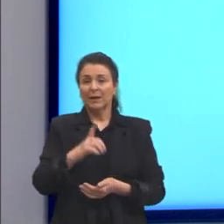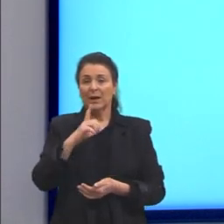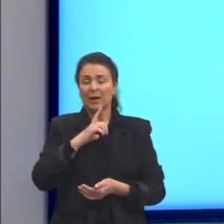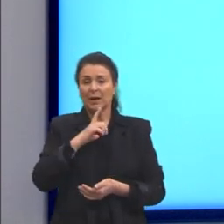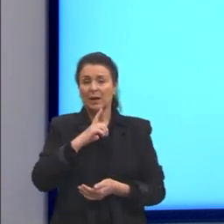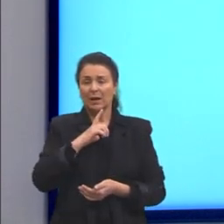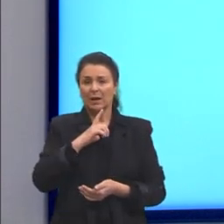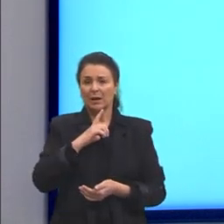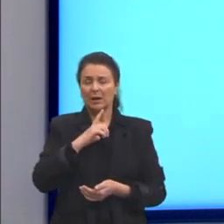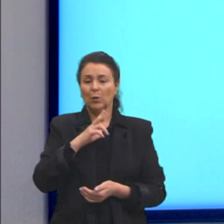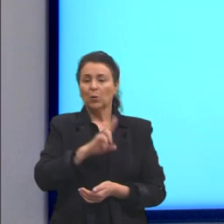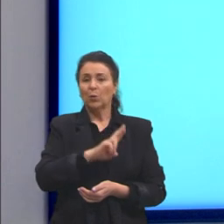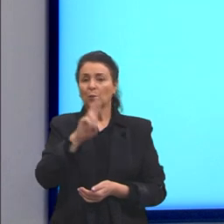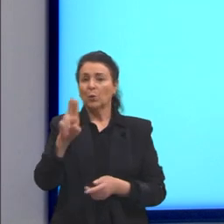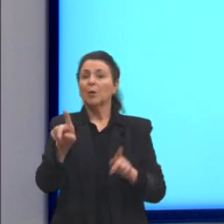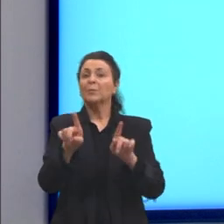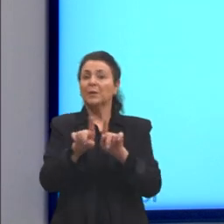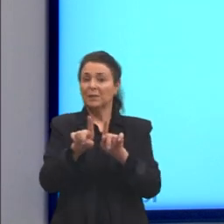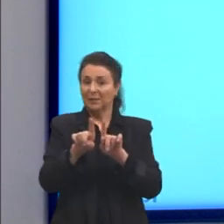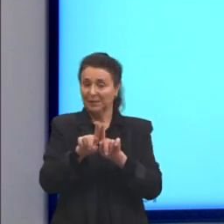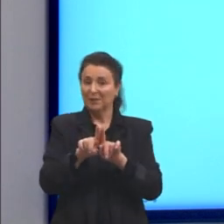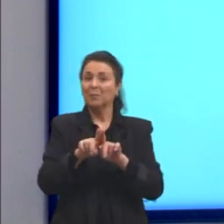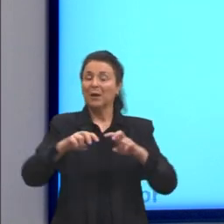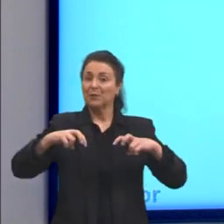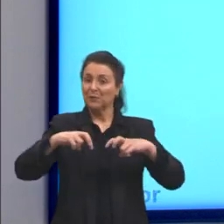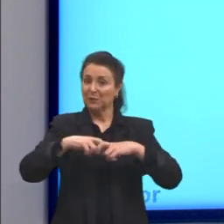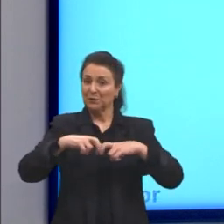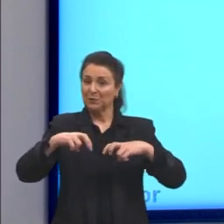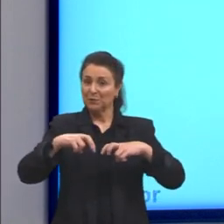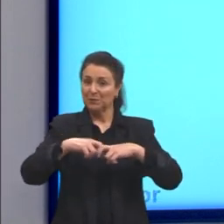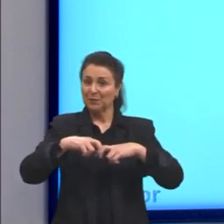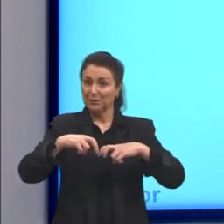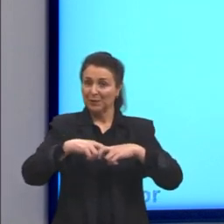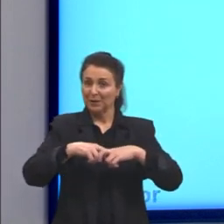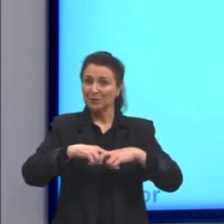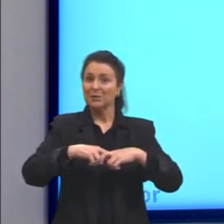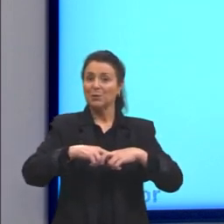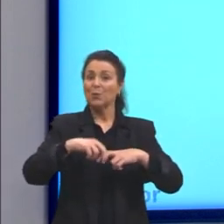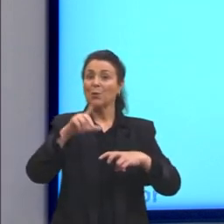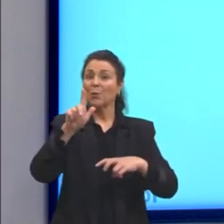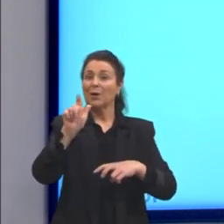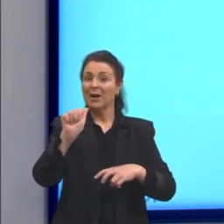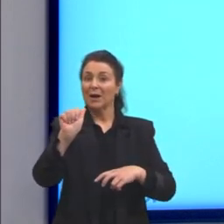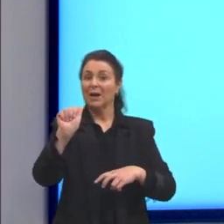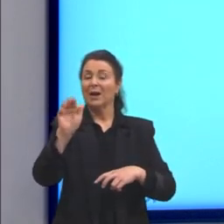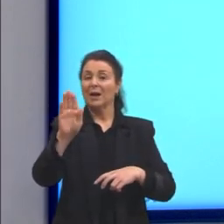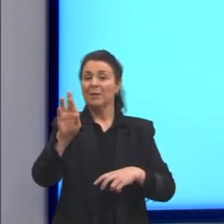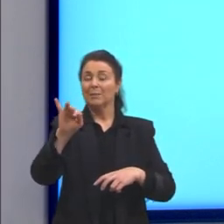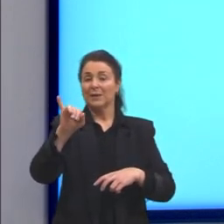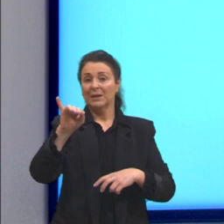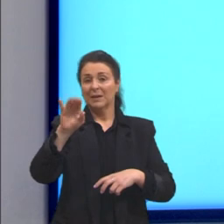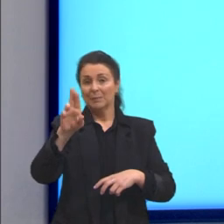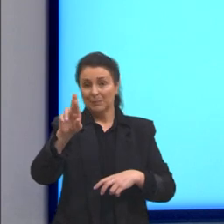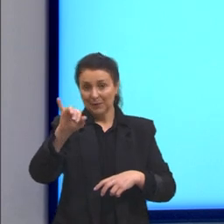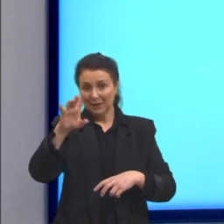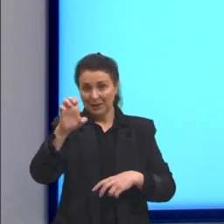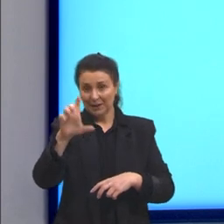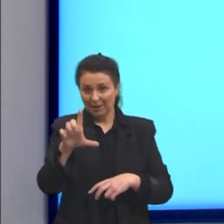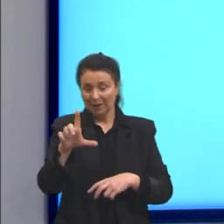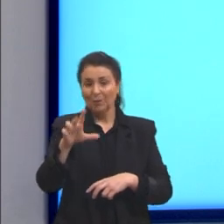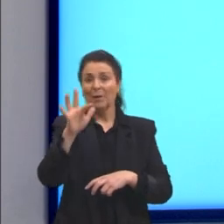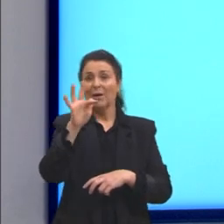Esse nome foi dado em homenagem ao físico alemão Gabriel Daniel Fahrenheit, que viveu entre 1686 até